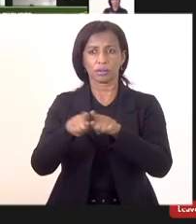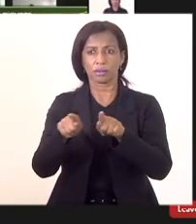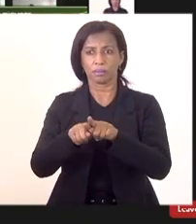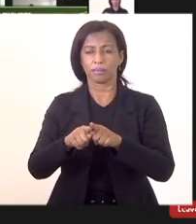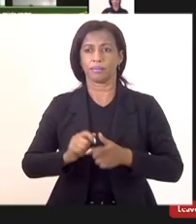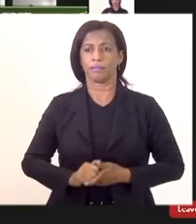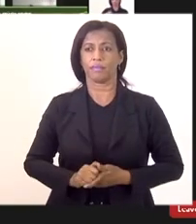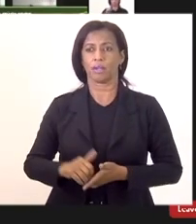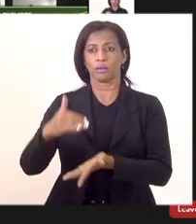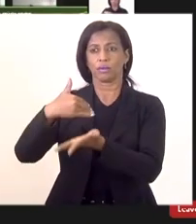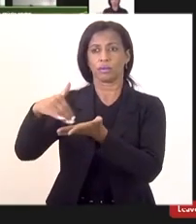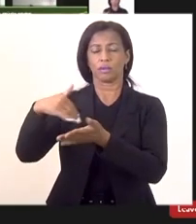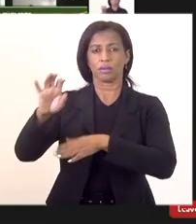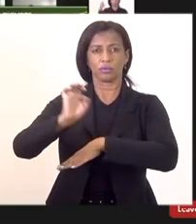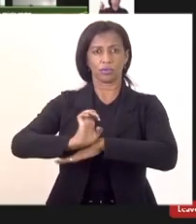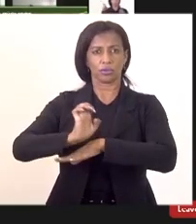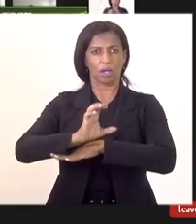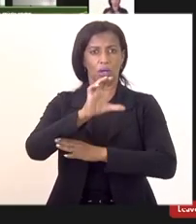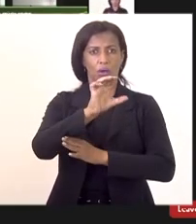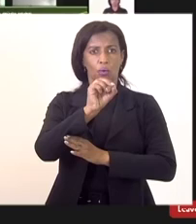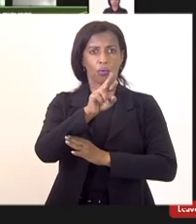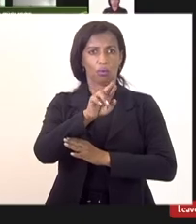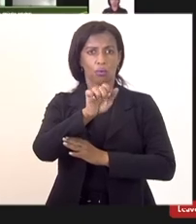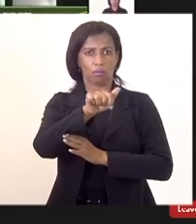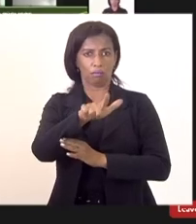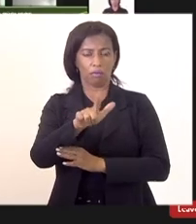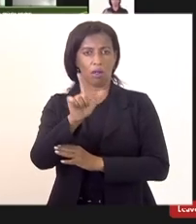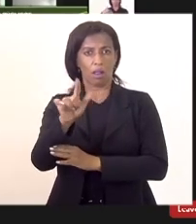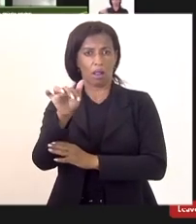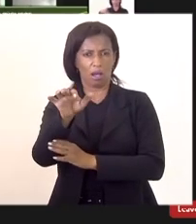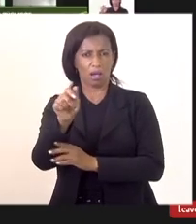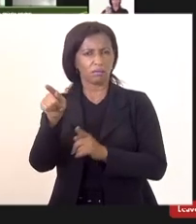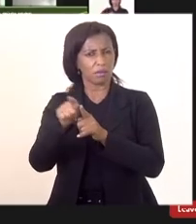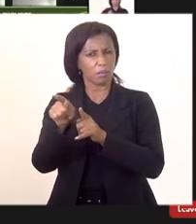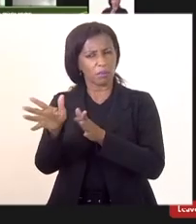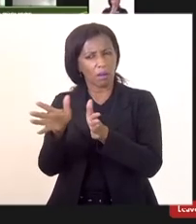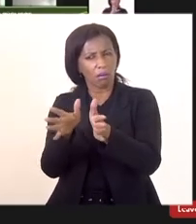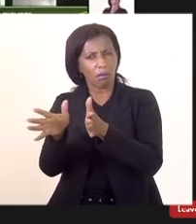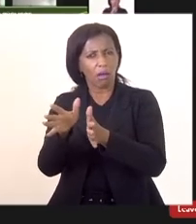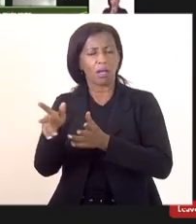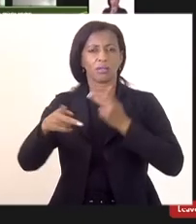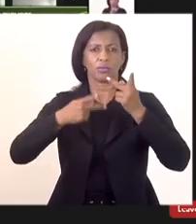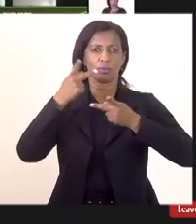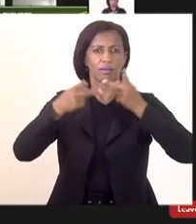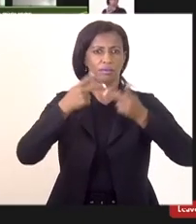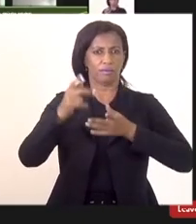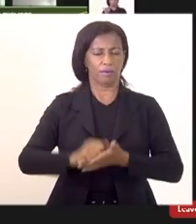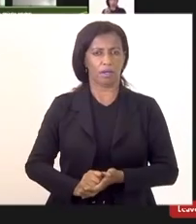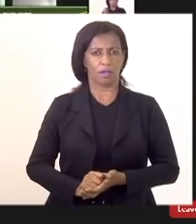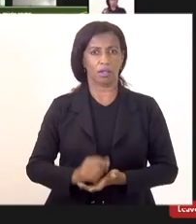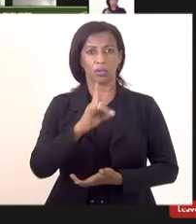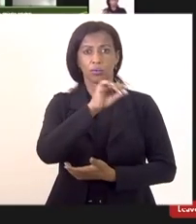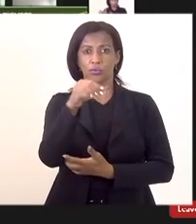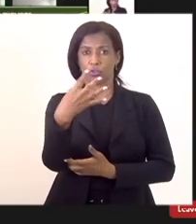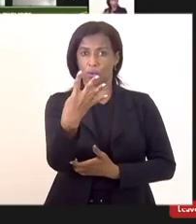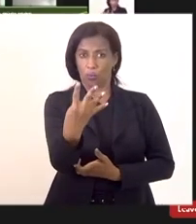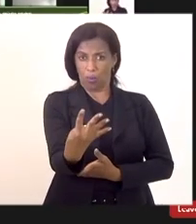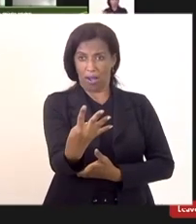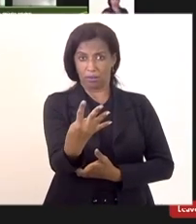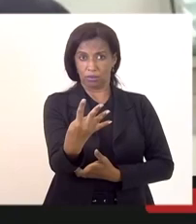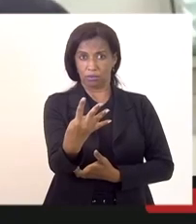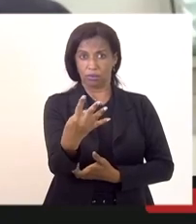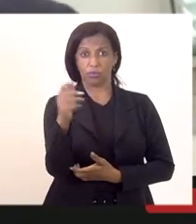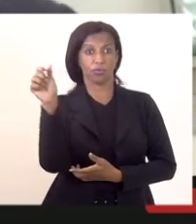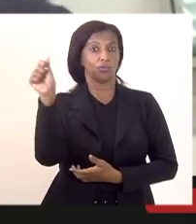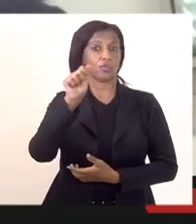Bombeiros, para o nosso secretário de Estado, do Coronel Leandro, poder também traçar a sua linha de fala. No dia 4 de agosto de 2001, estou pegando um gancho